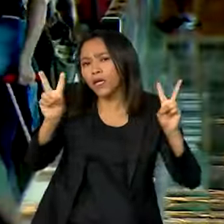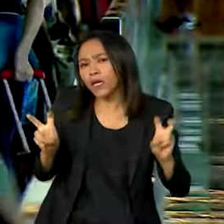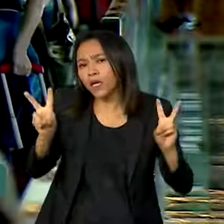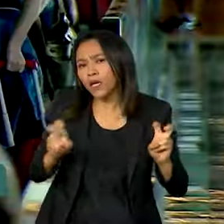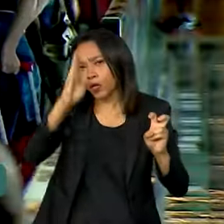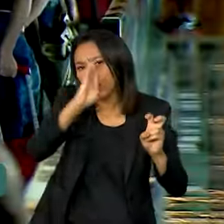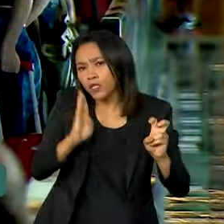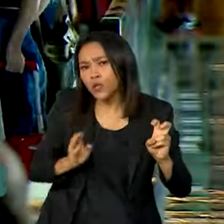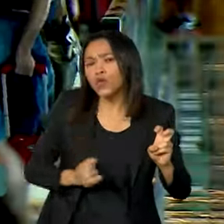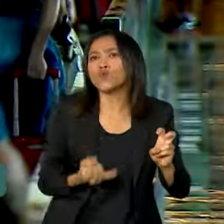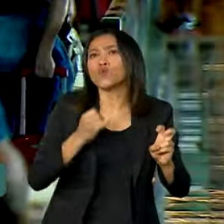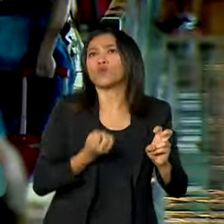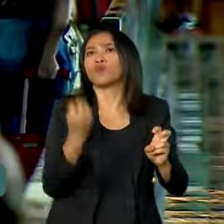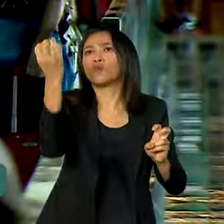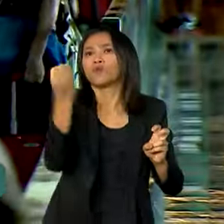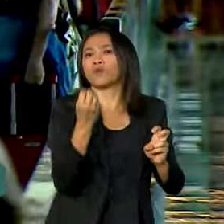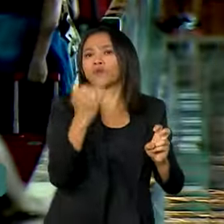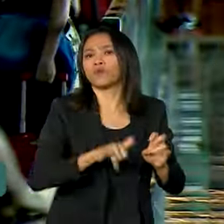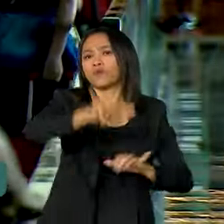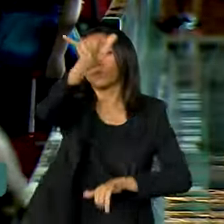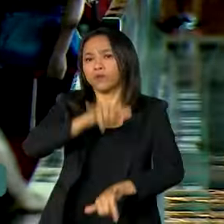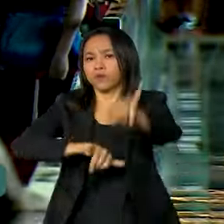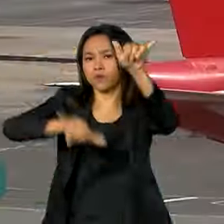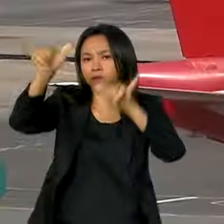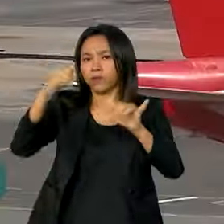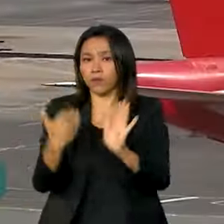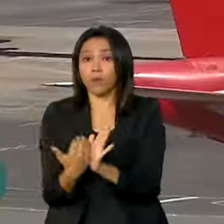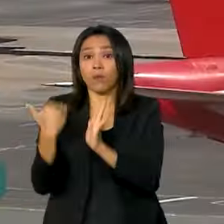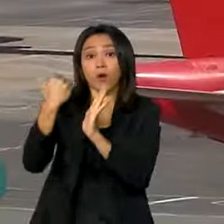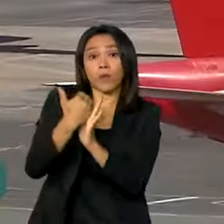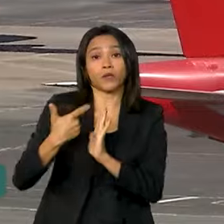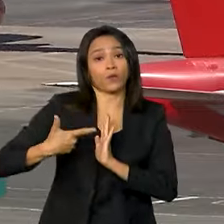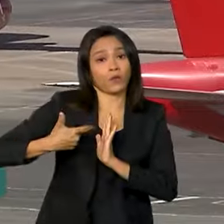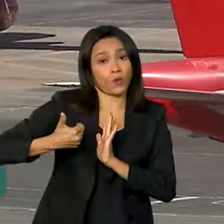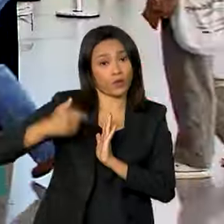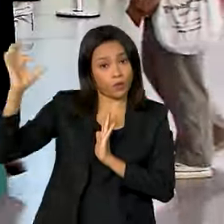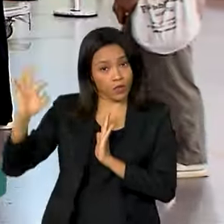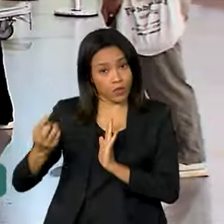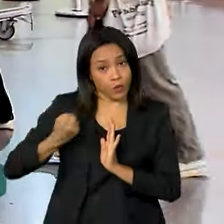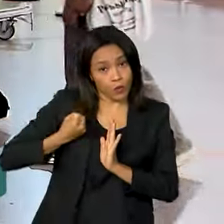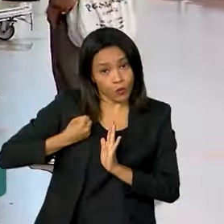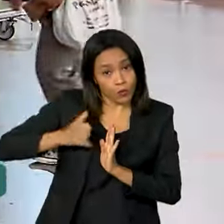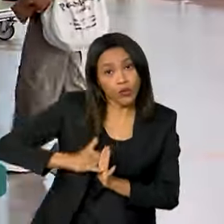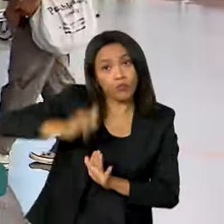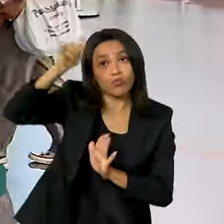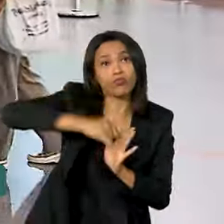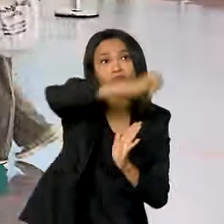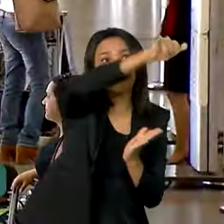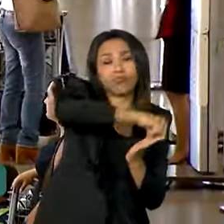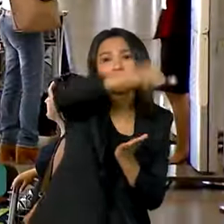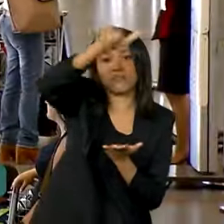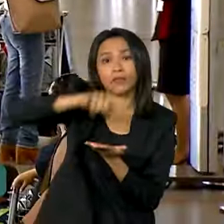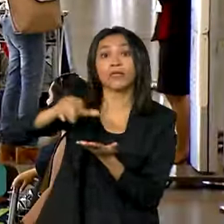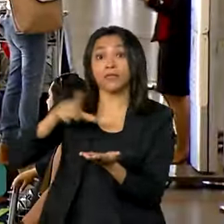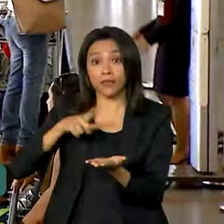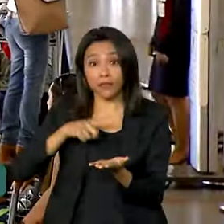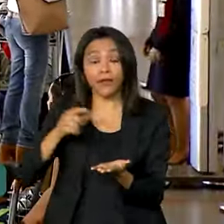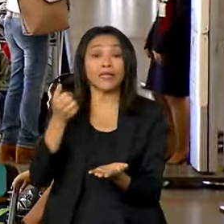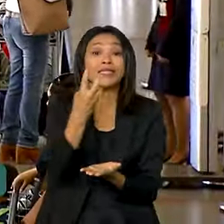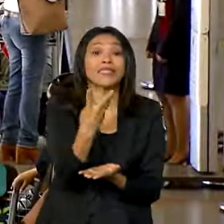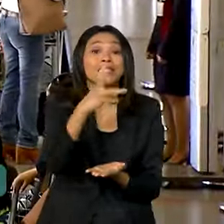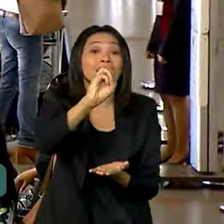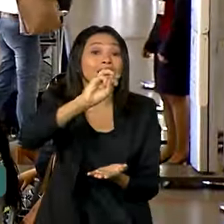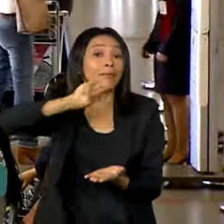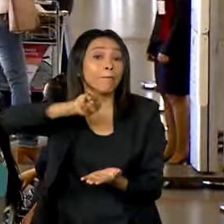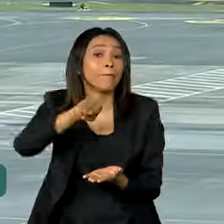vai representar um aumento de 12% no número de voos e alcançar cerca de 30 milhões